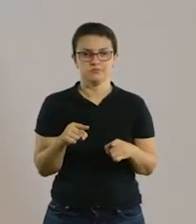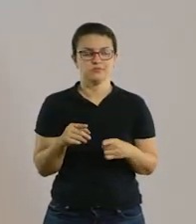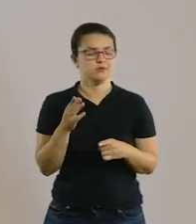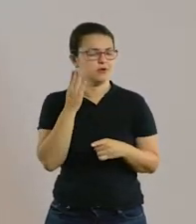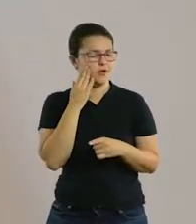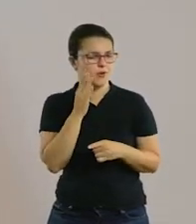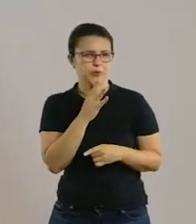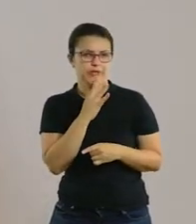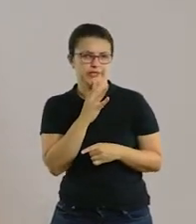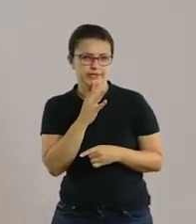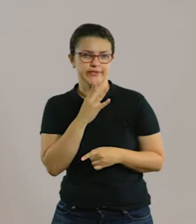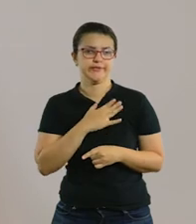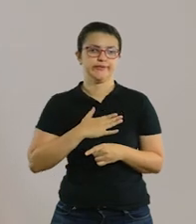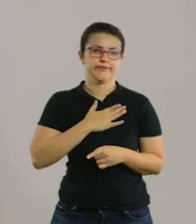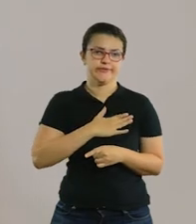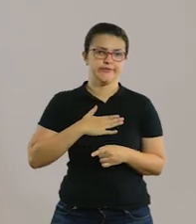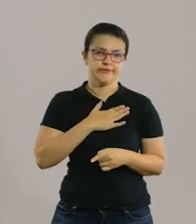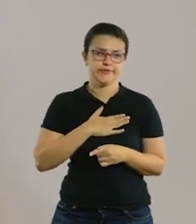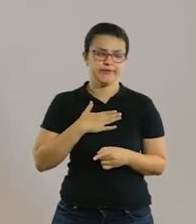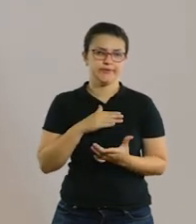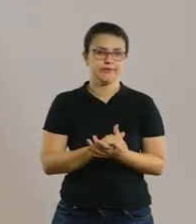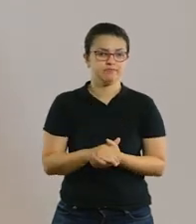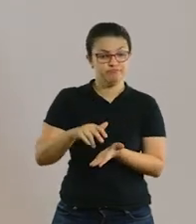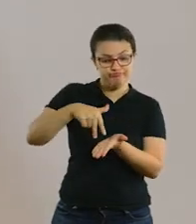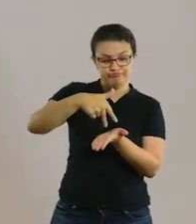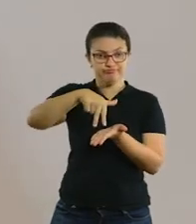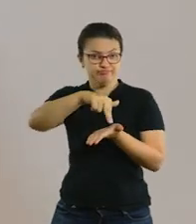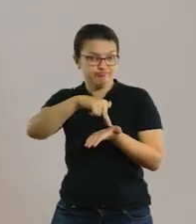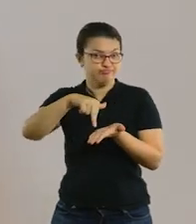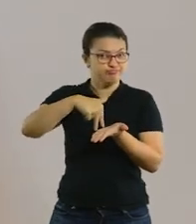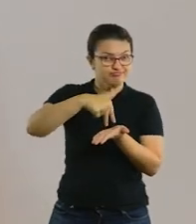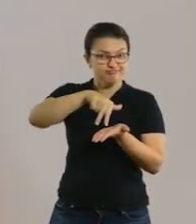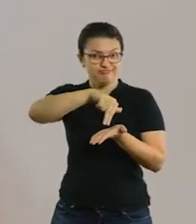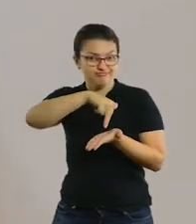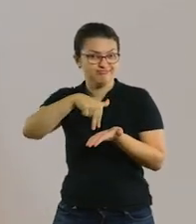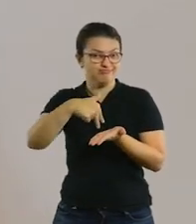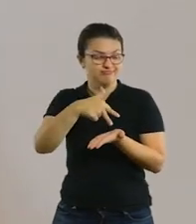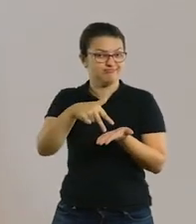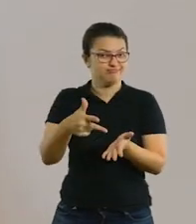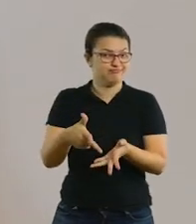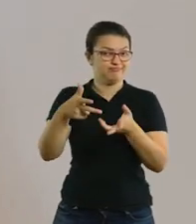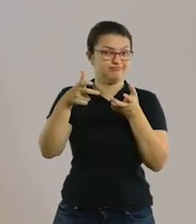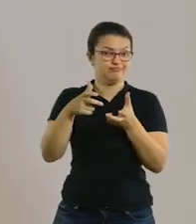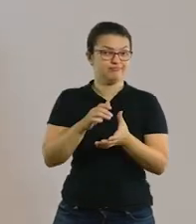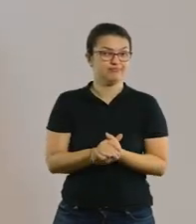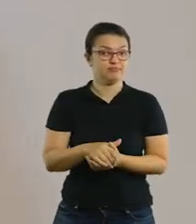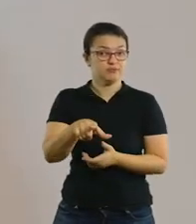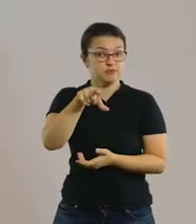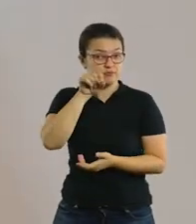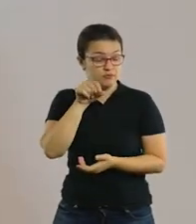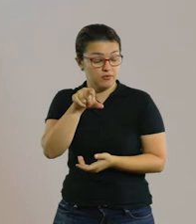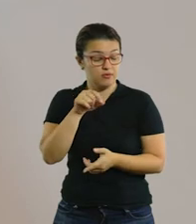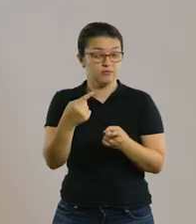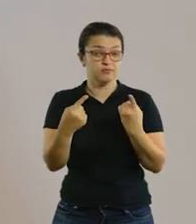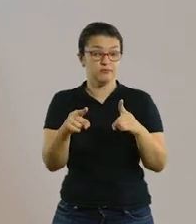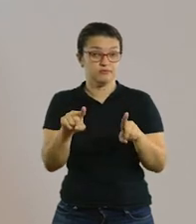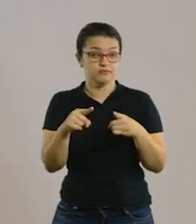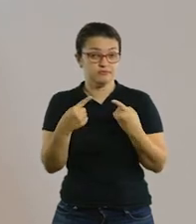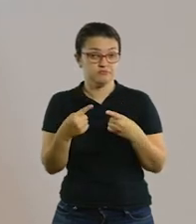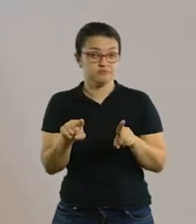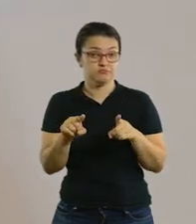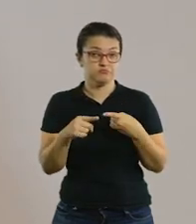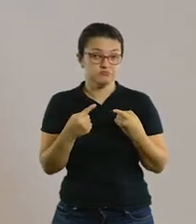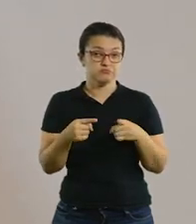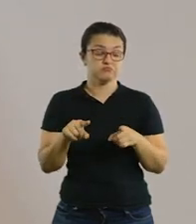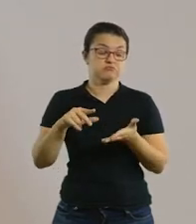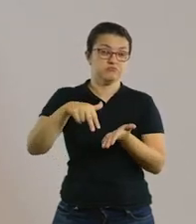uma música que ela tenha familiaridade, que ela goste, que você perceba que ela dança com essa música, tá? Escolha a música e